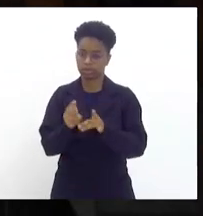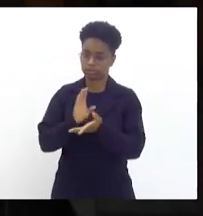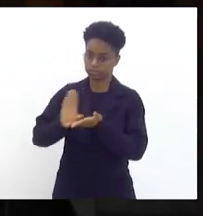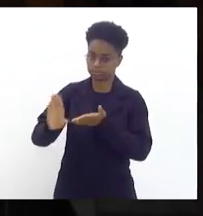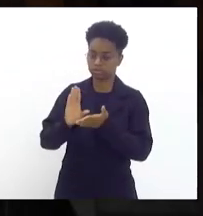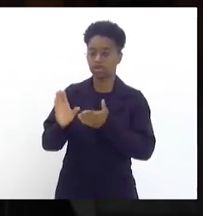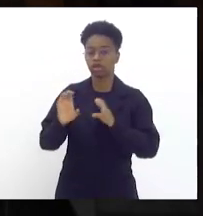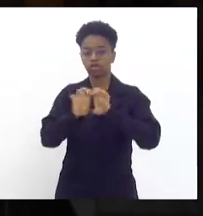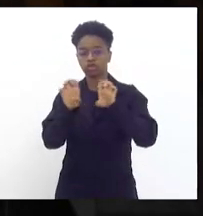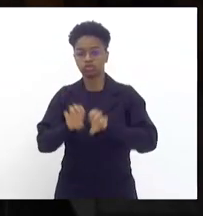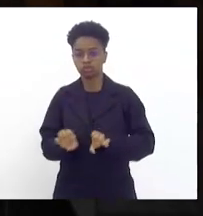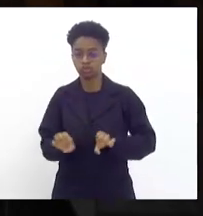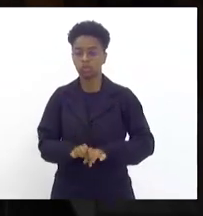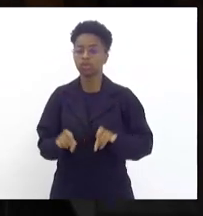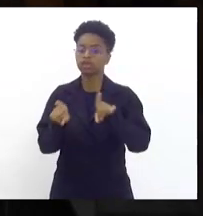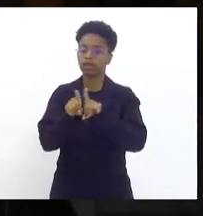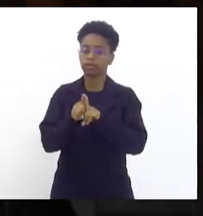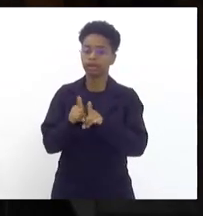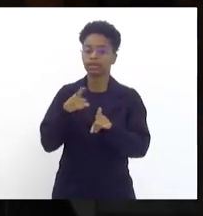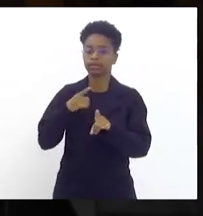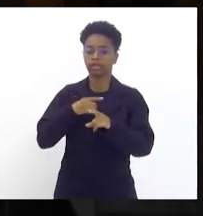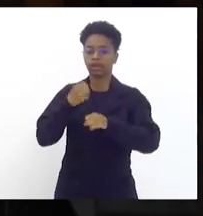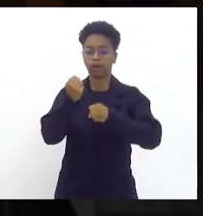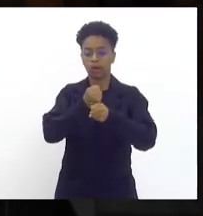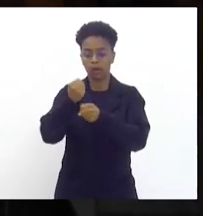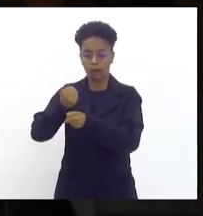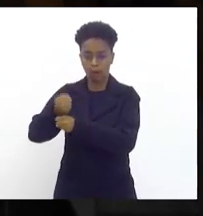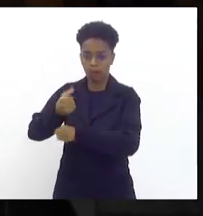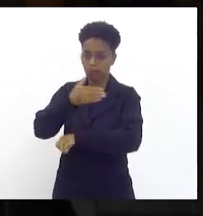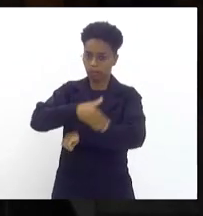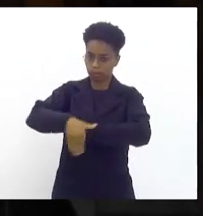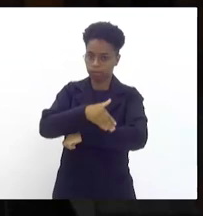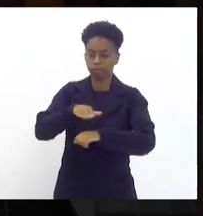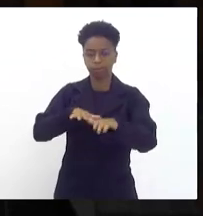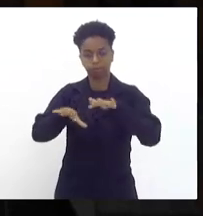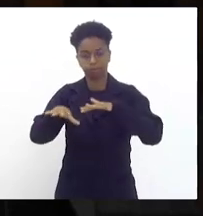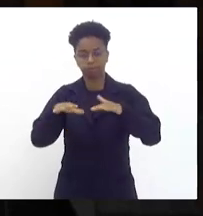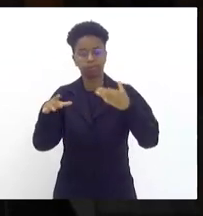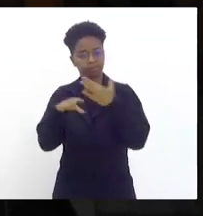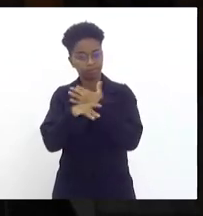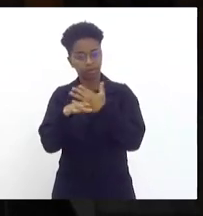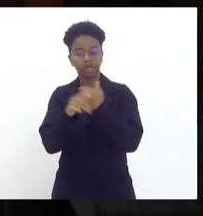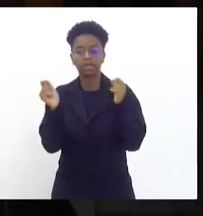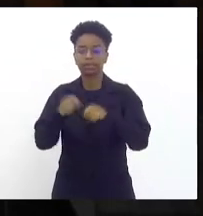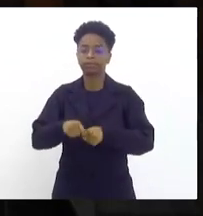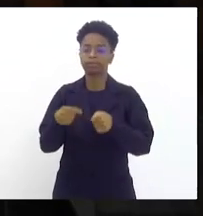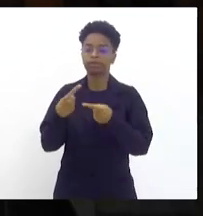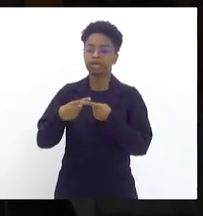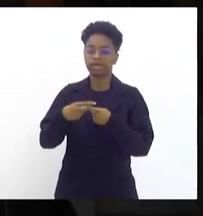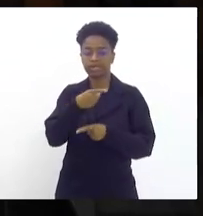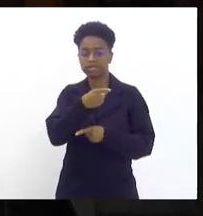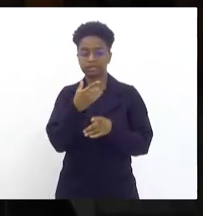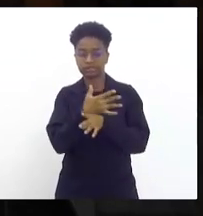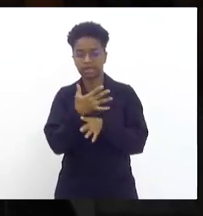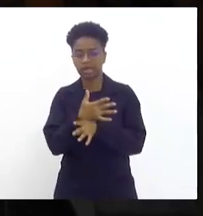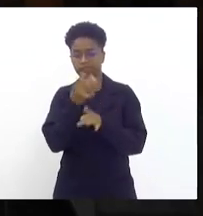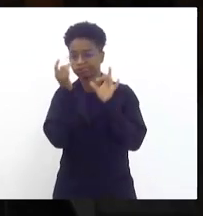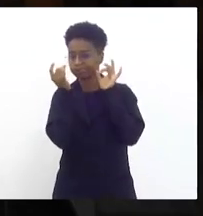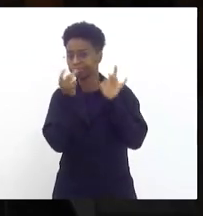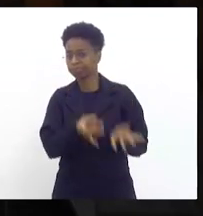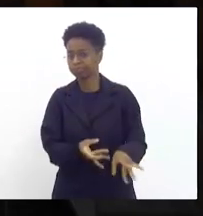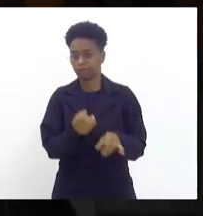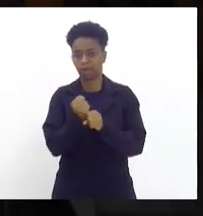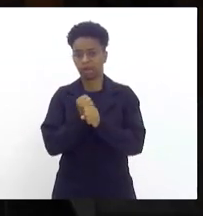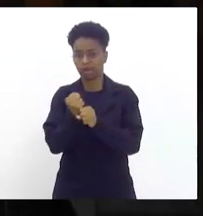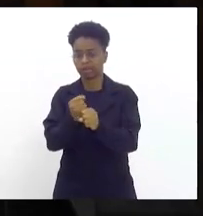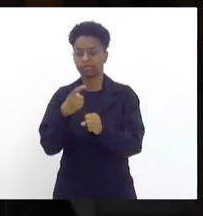levando obras de drenagem pavimentação obras de mobilidade urbana para aquela cidade que durante muitos anos ficou abandonada com